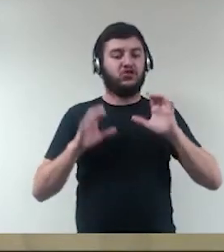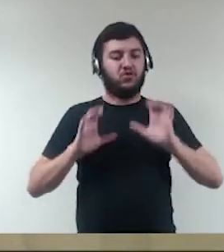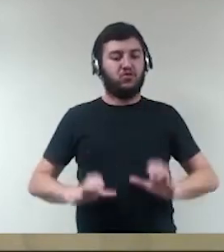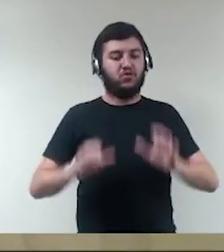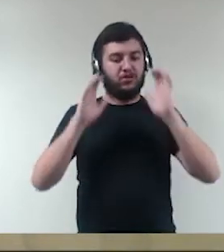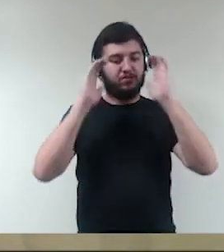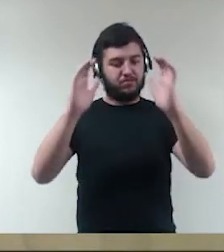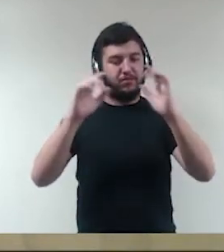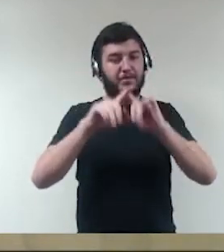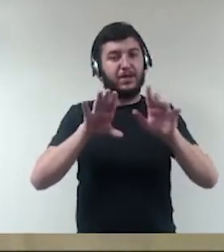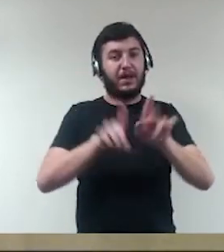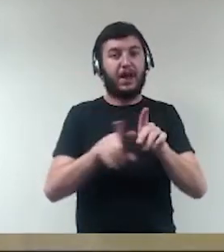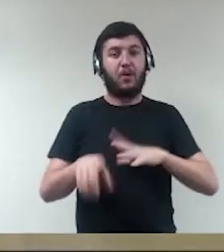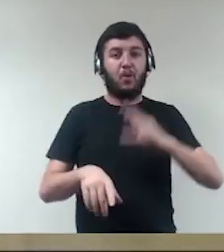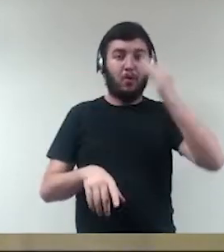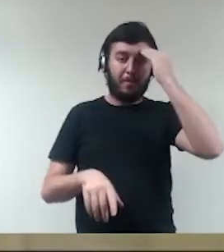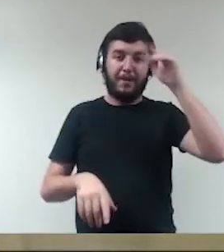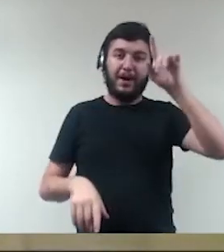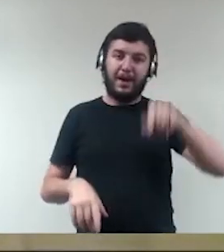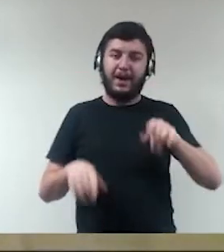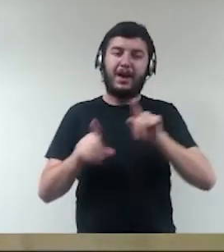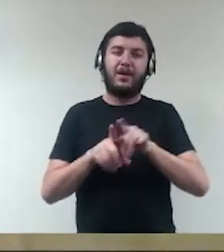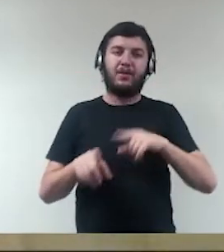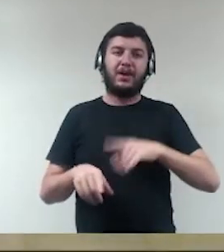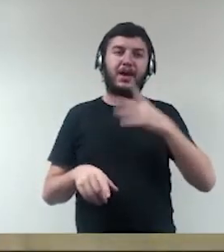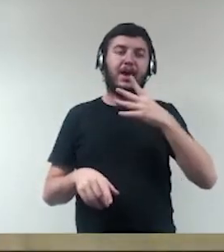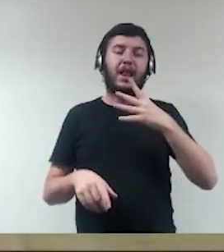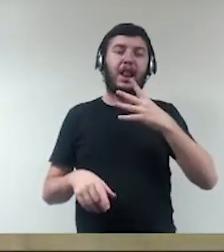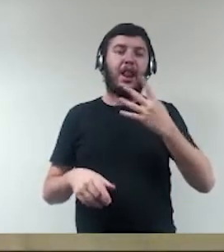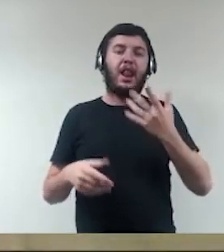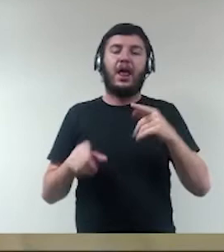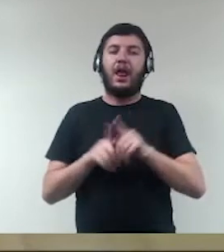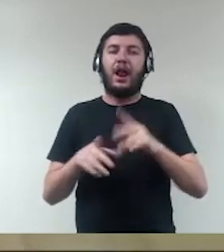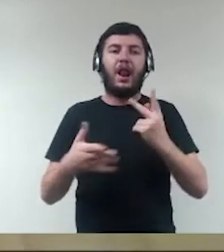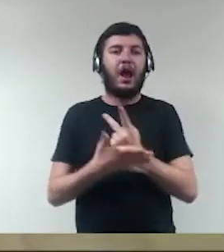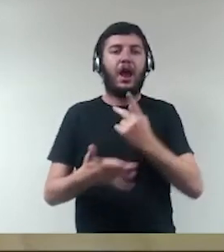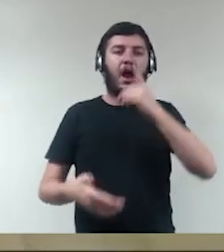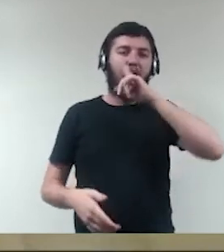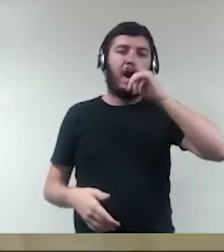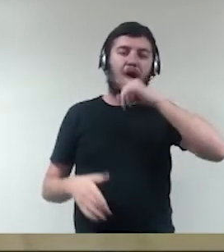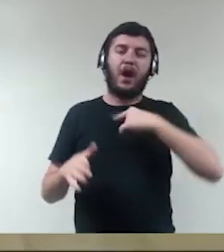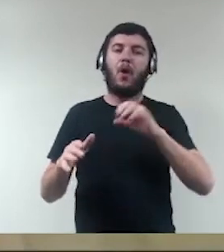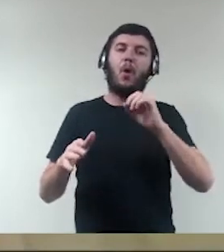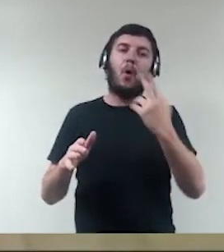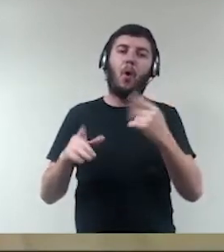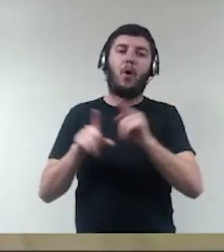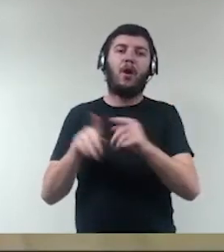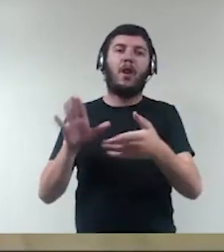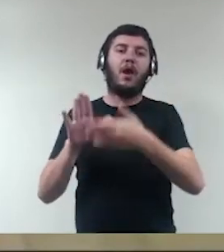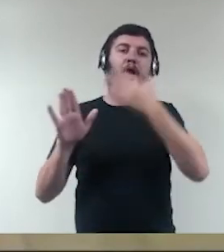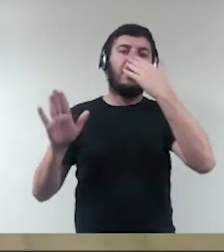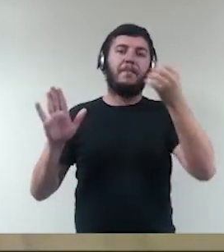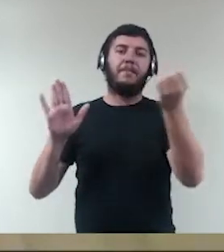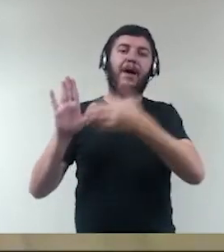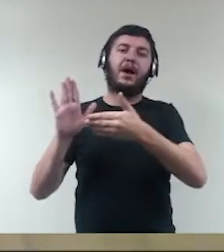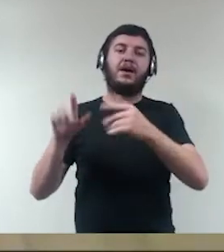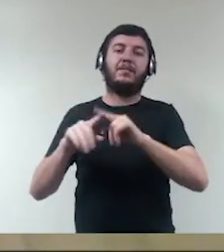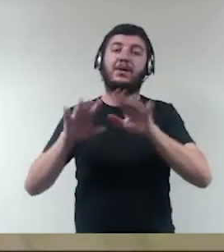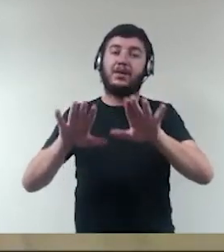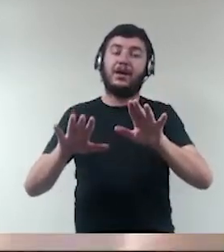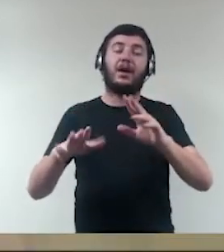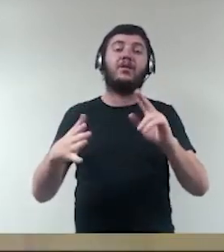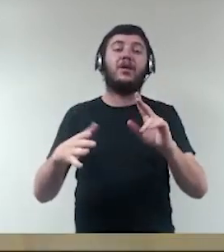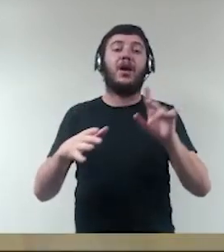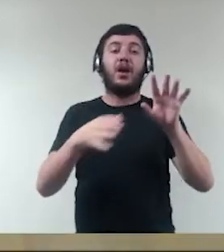a culpa é negligência, imperência ou imprudência, Então, esse é o contexto geral. Então, e